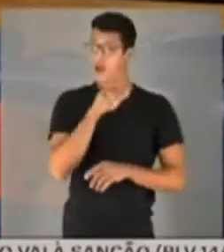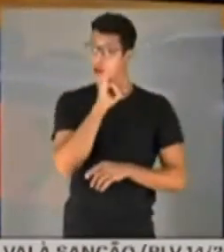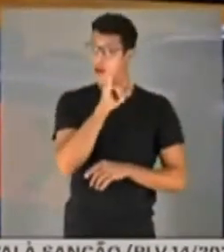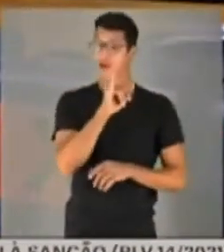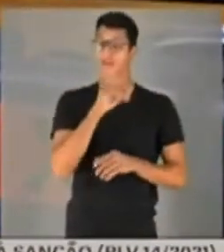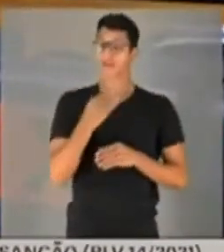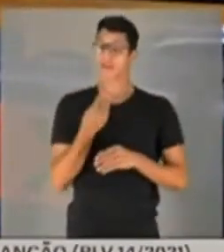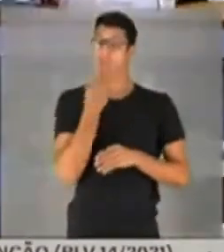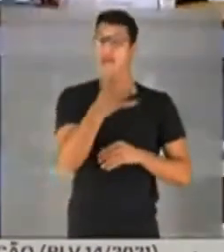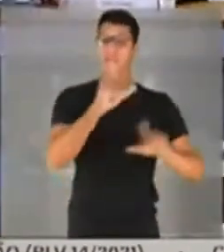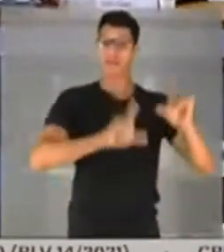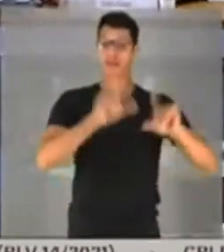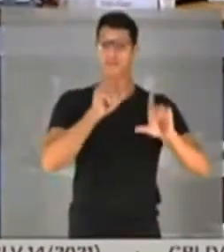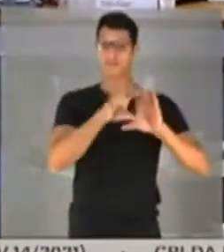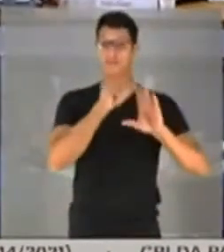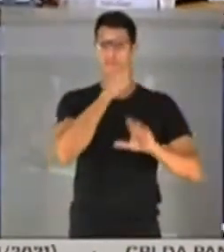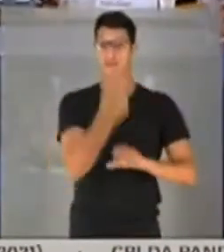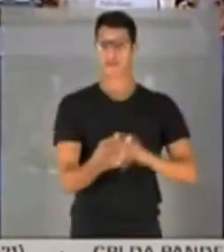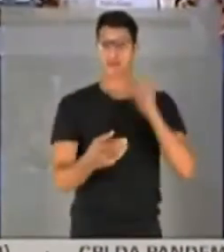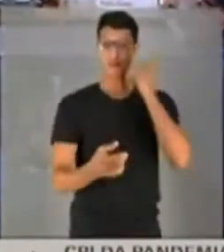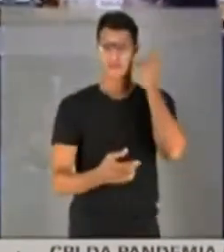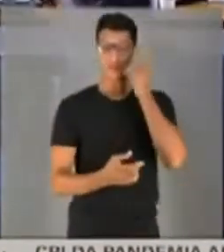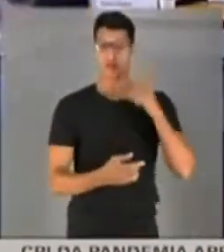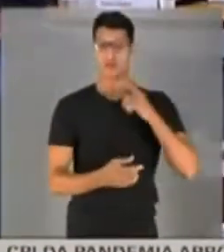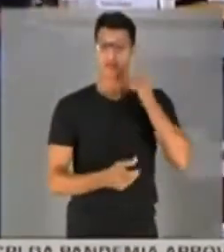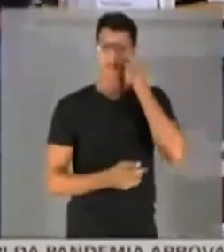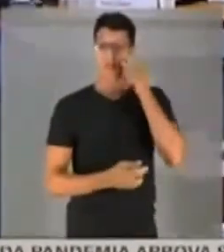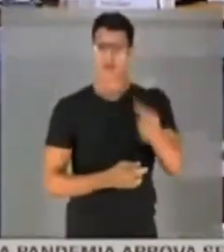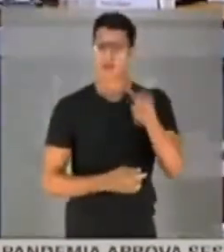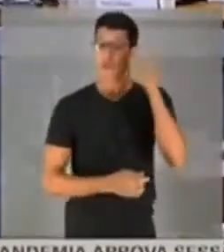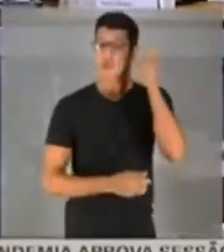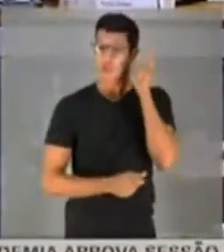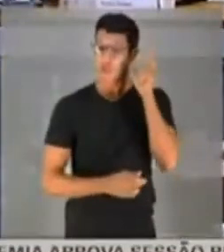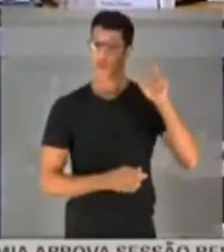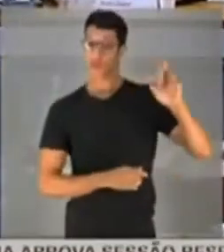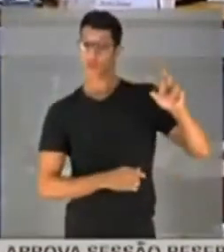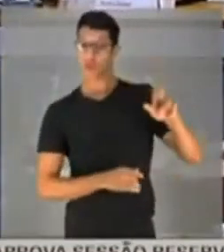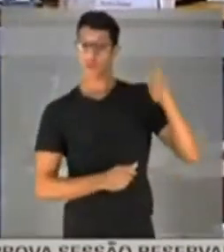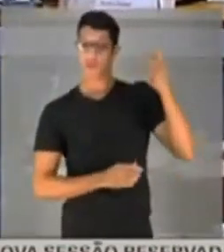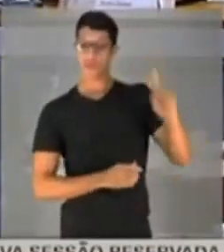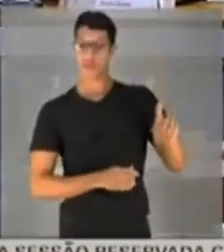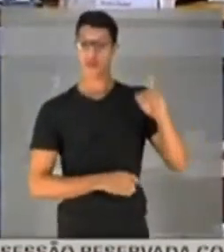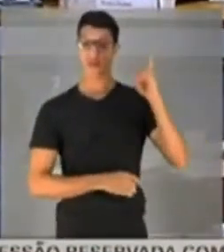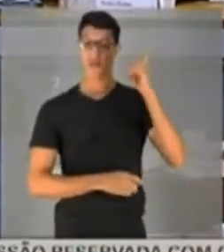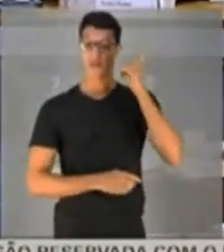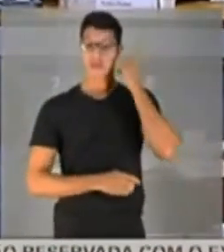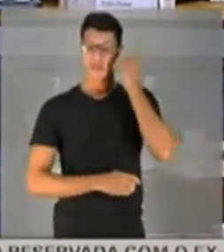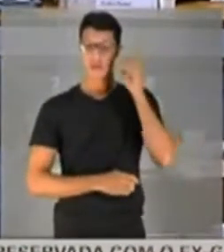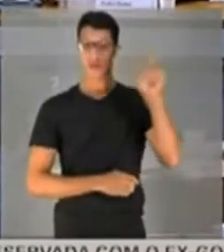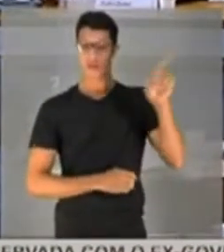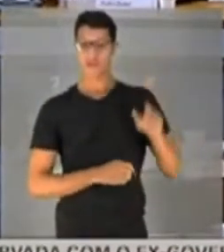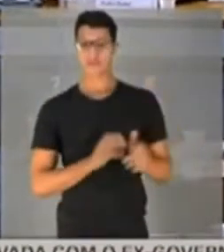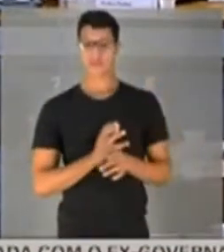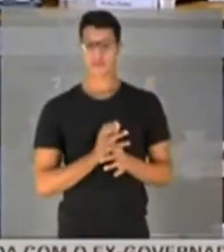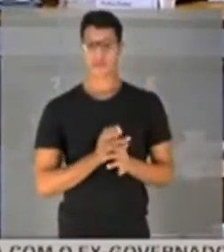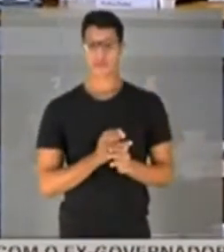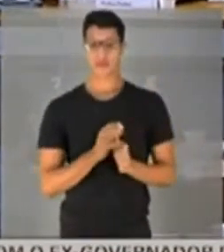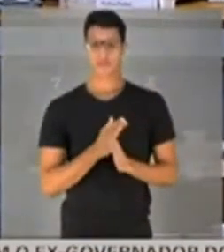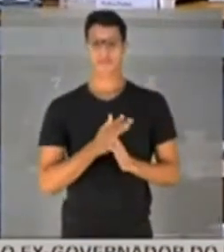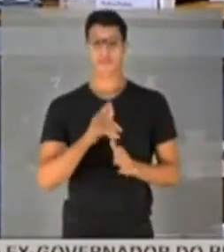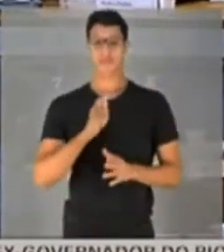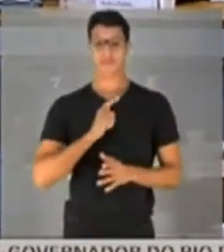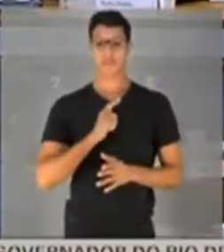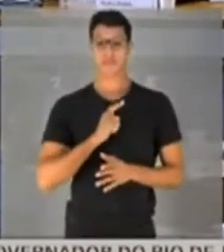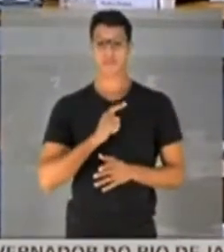uma versão dada pelo ex-deputado. Eu tenho interesse em ouvir o irmão dele, que era técnico da lá. É? E